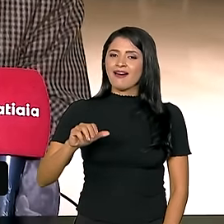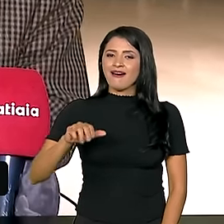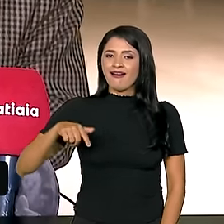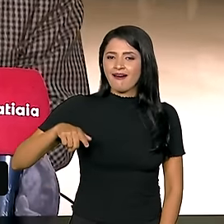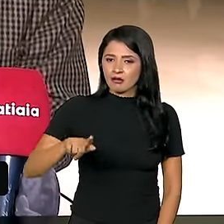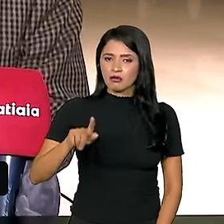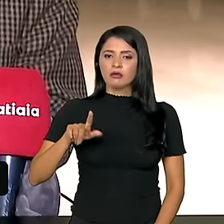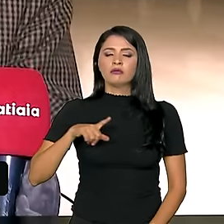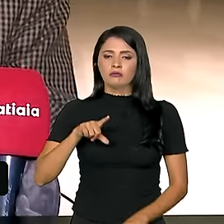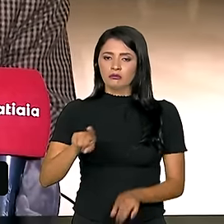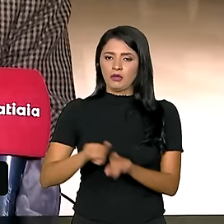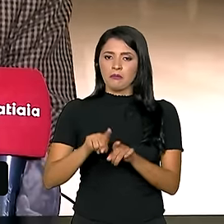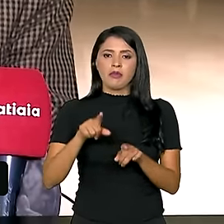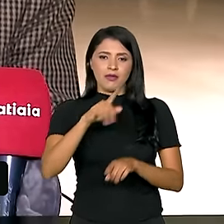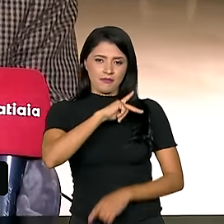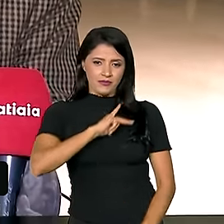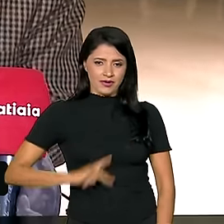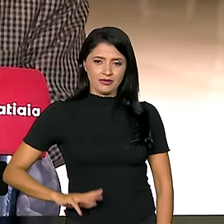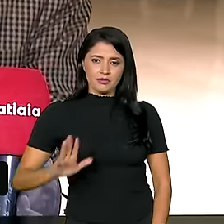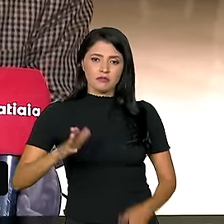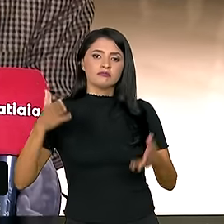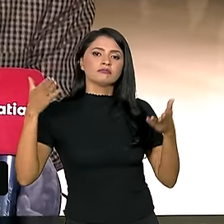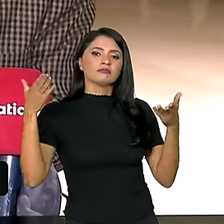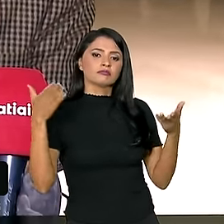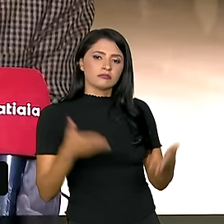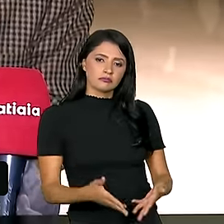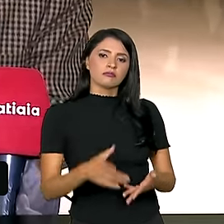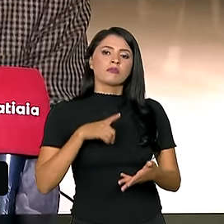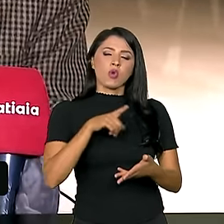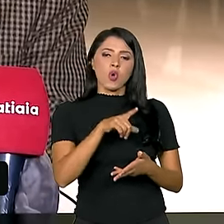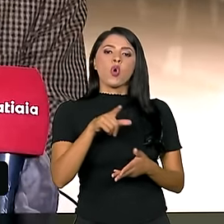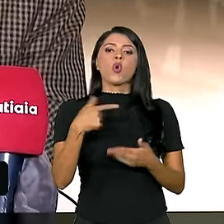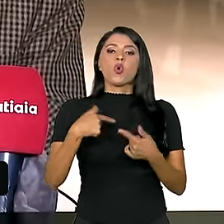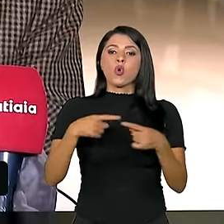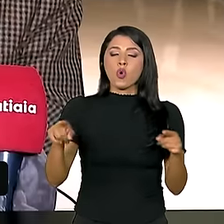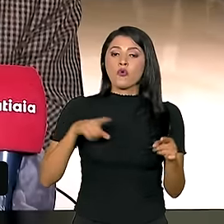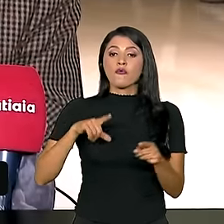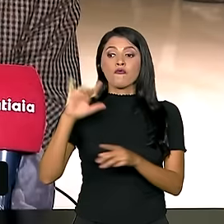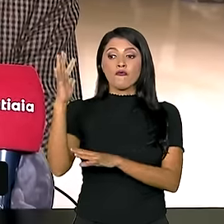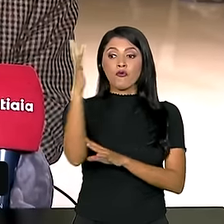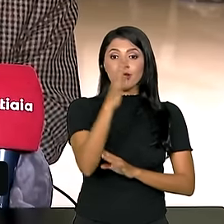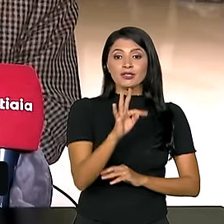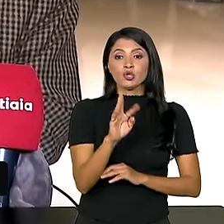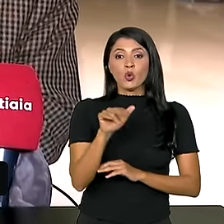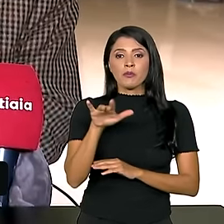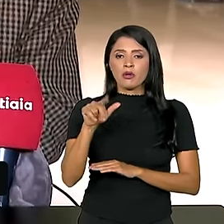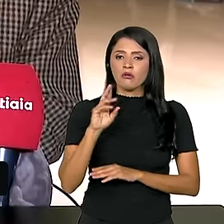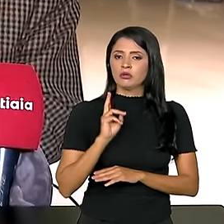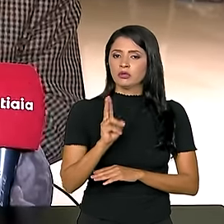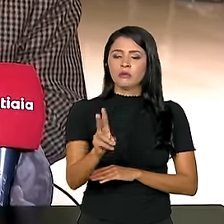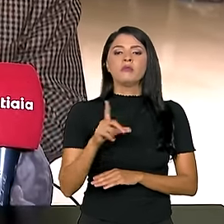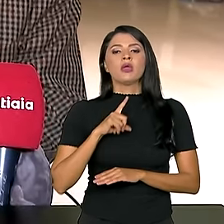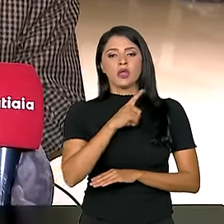participou do lançamento da iniciativa Florestas Tropicais Sempre e do lançamento do programa de